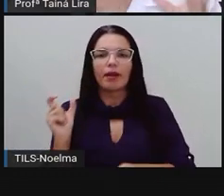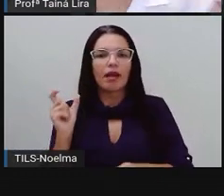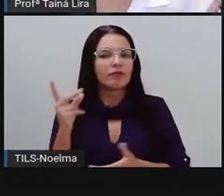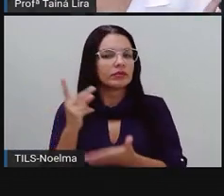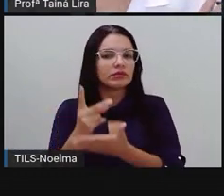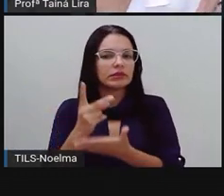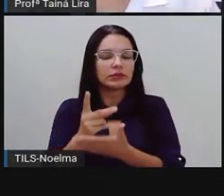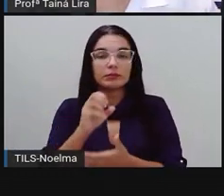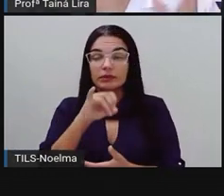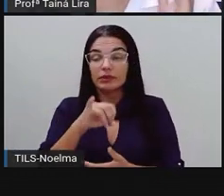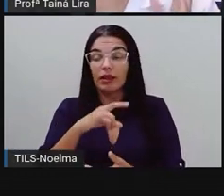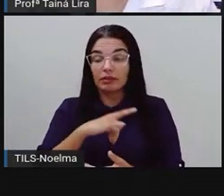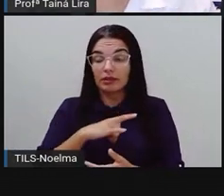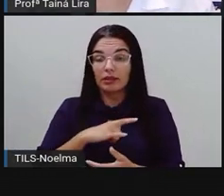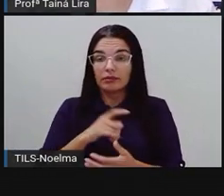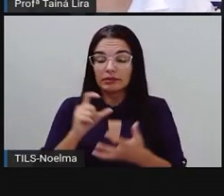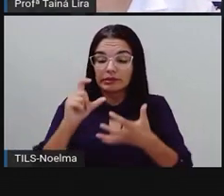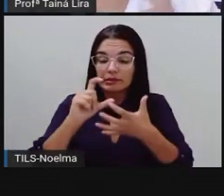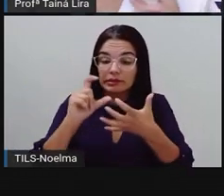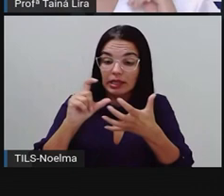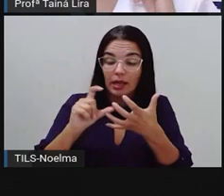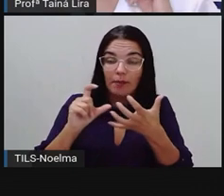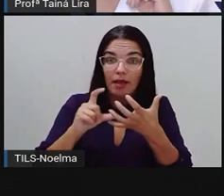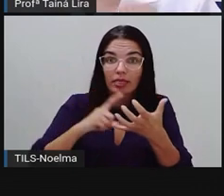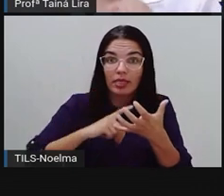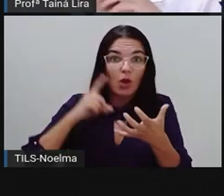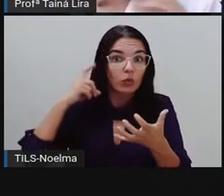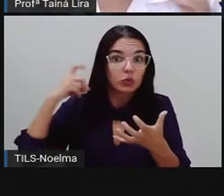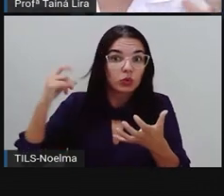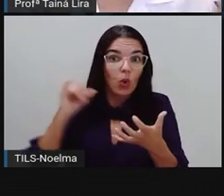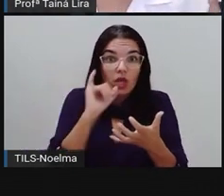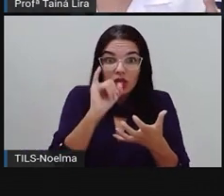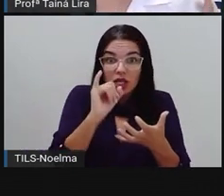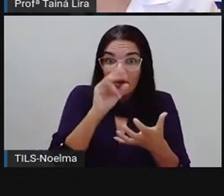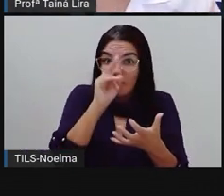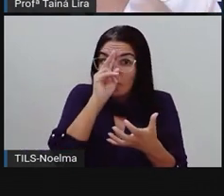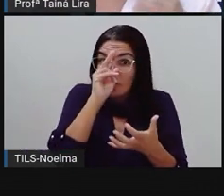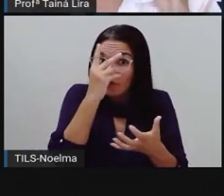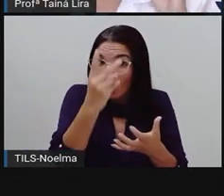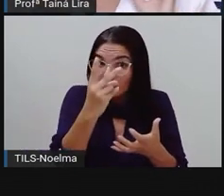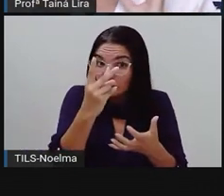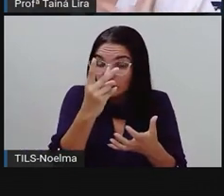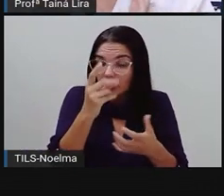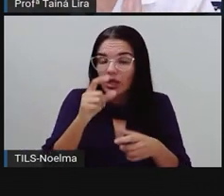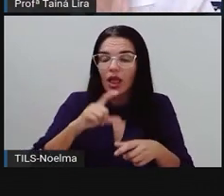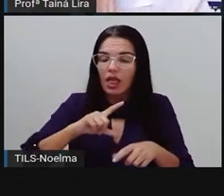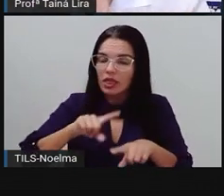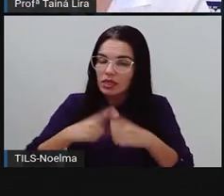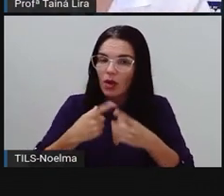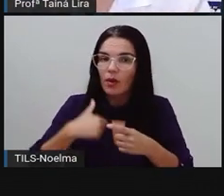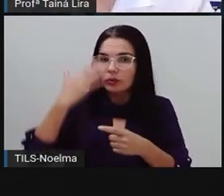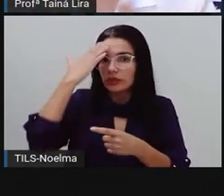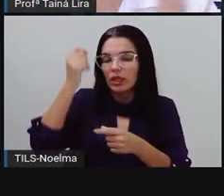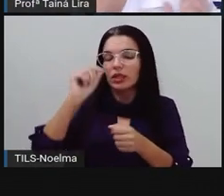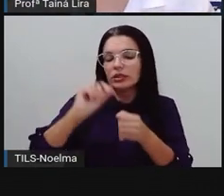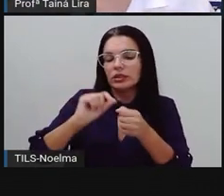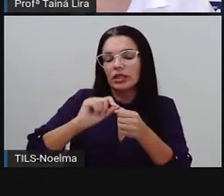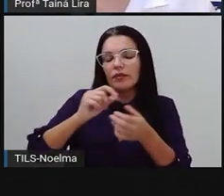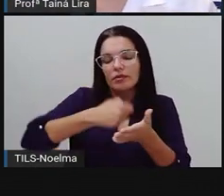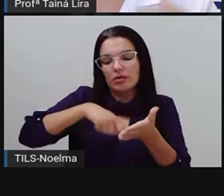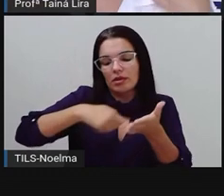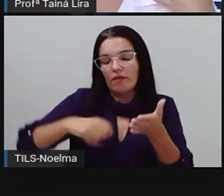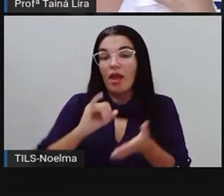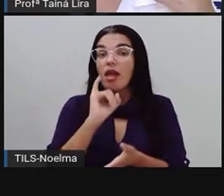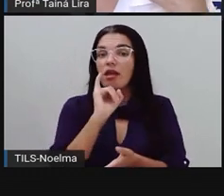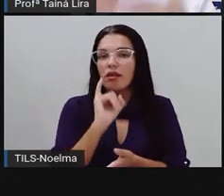ali um som forte, né, tiver o som de I e tiver um som forte, eu sei que eu vou escrever mesmo o I e não o E,